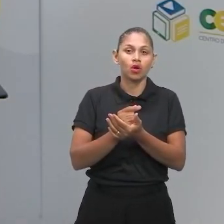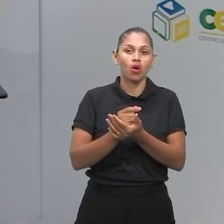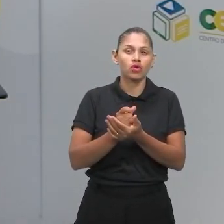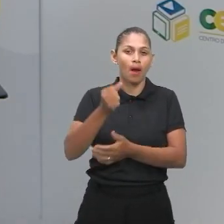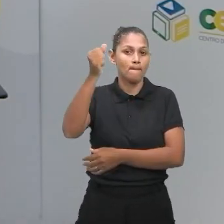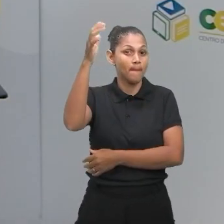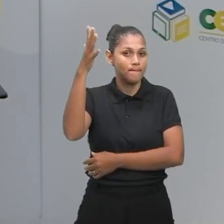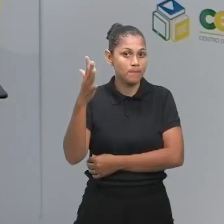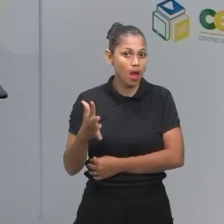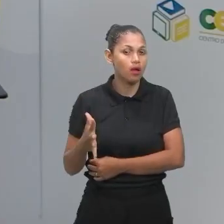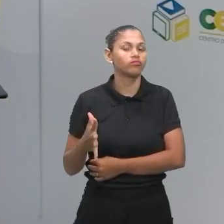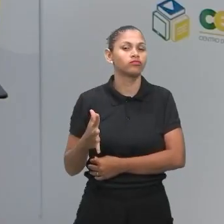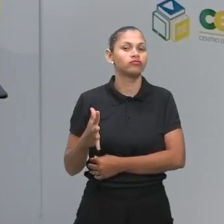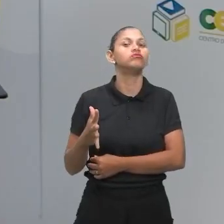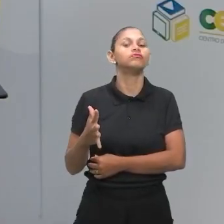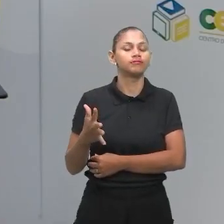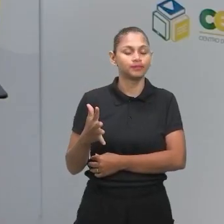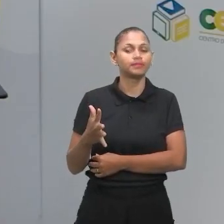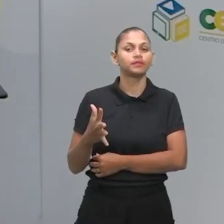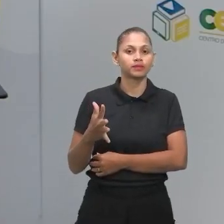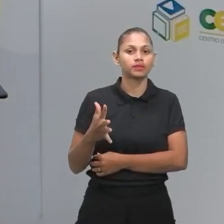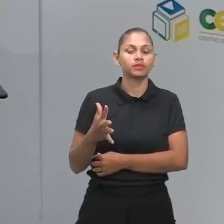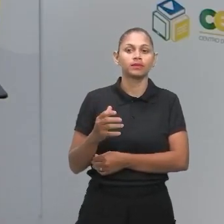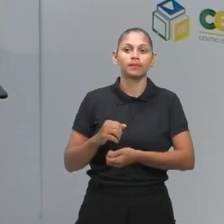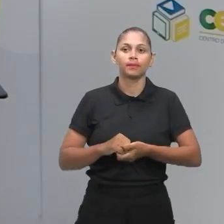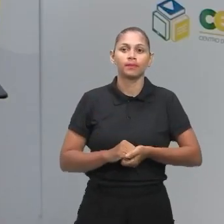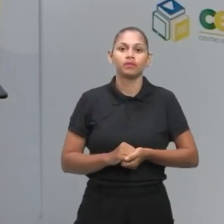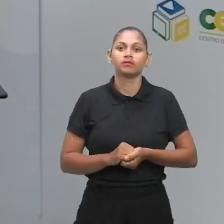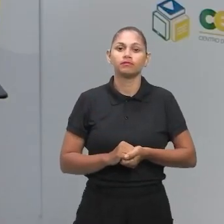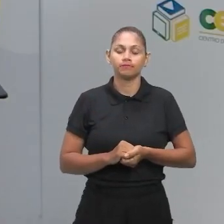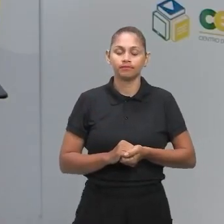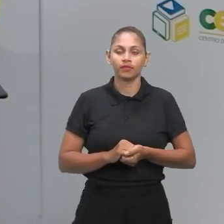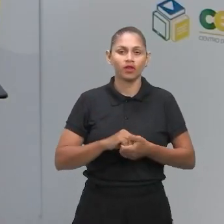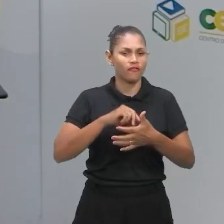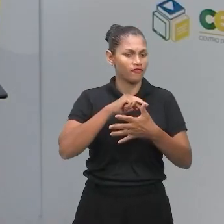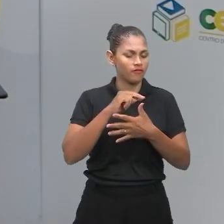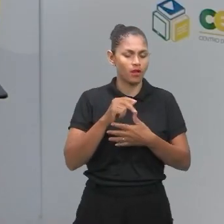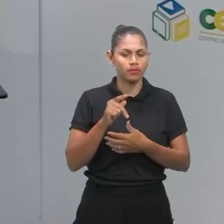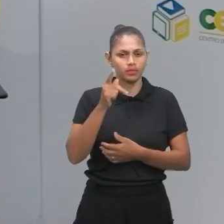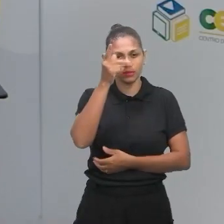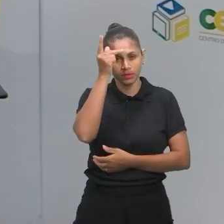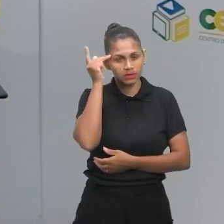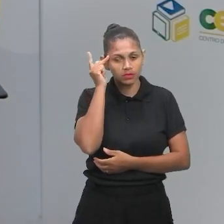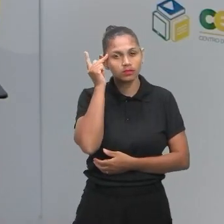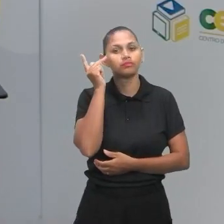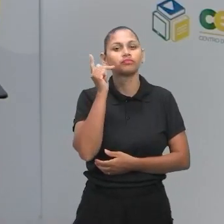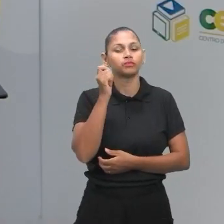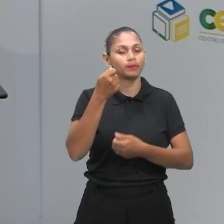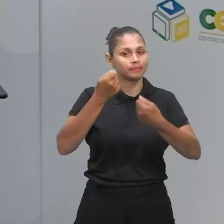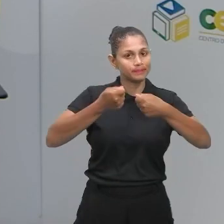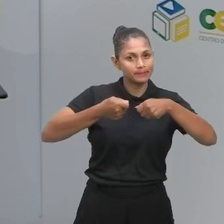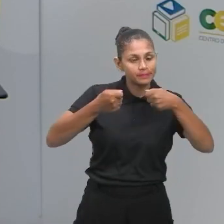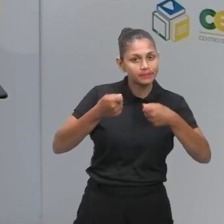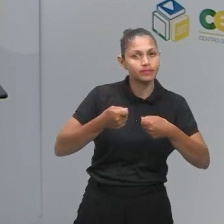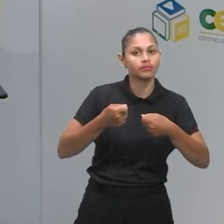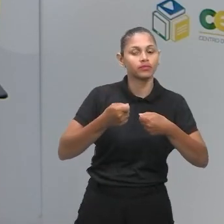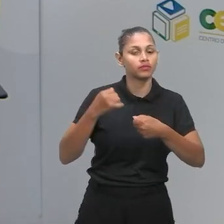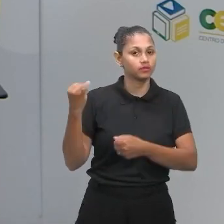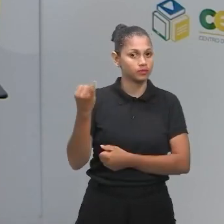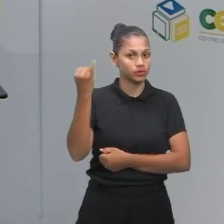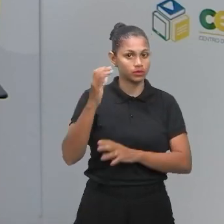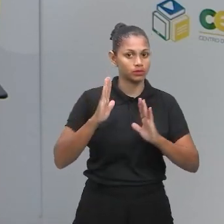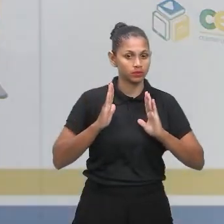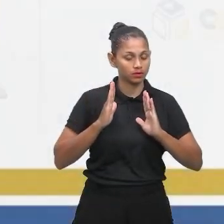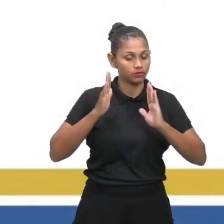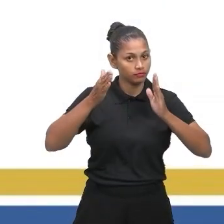é um dia que tem vários descontos, promoções surpreendentes. Muitos chamam aí de Black Fraude, né? Então, é muito importante ter atenção